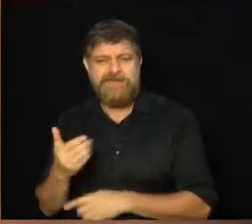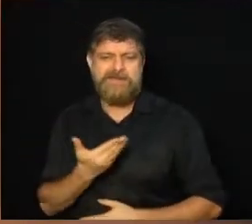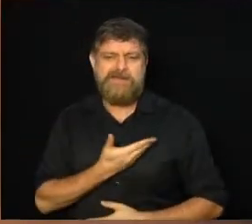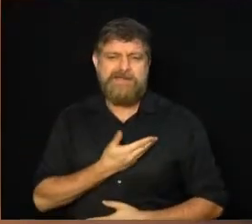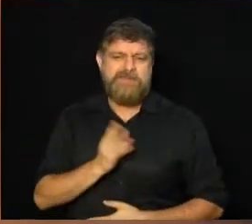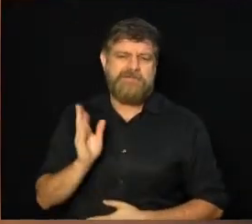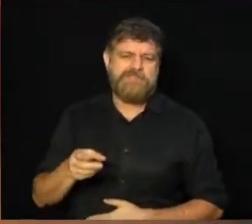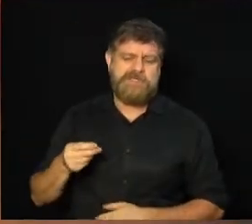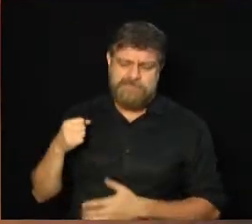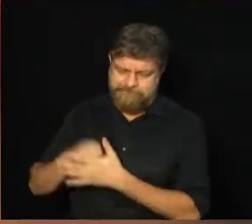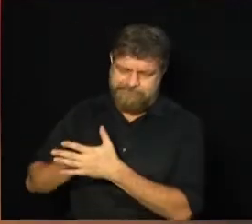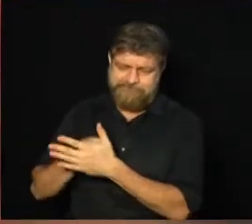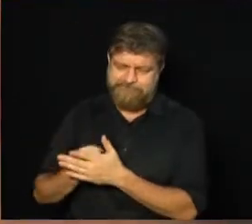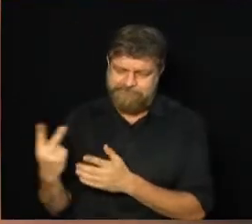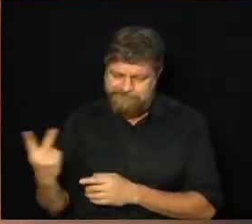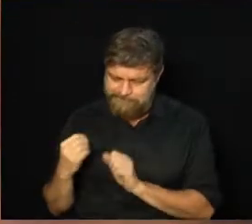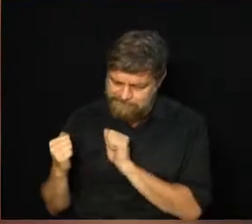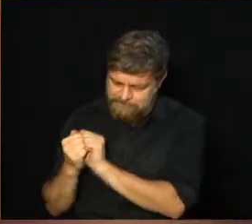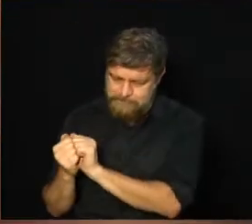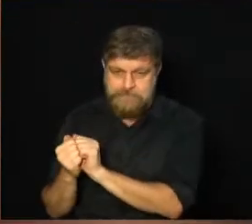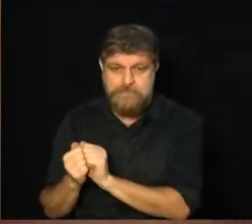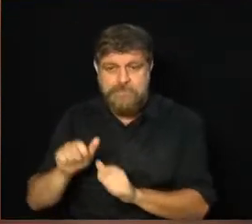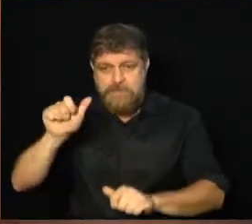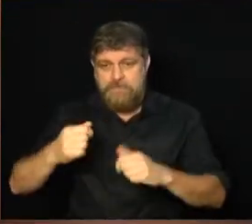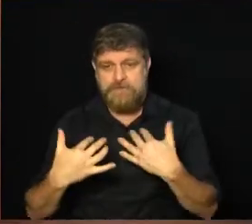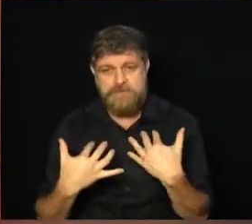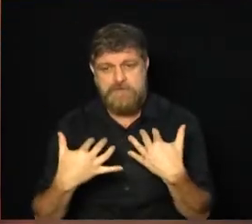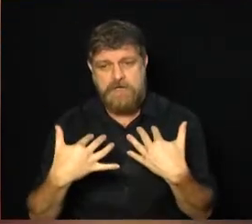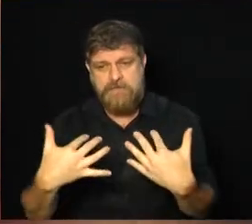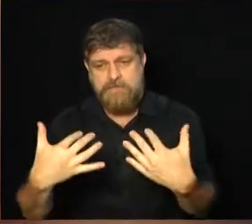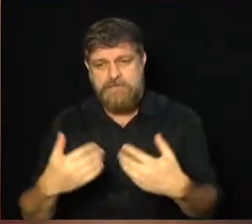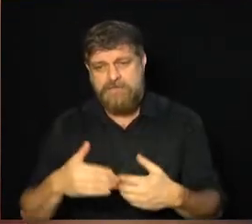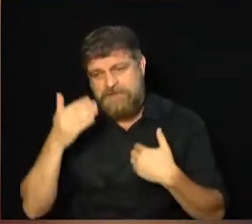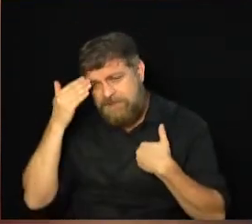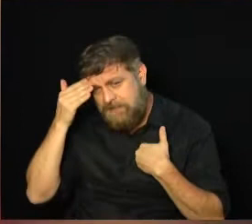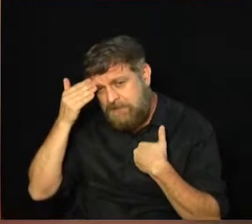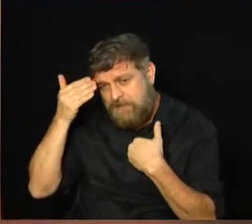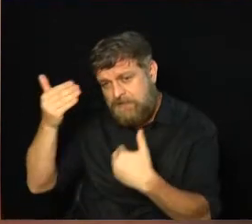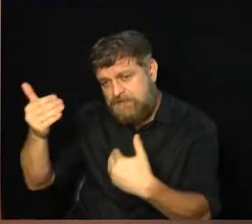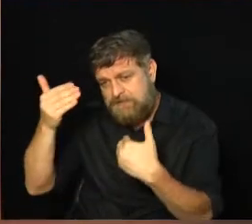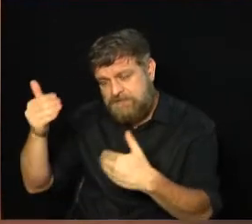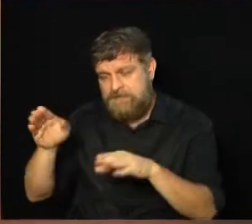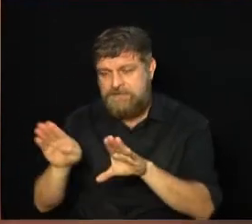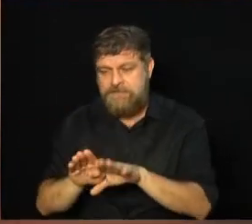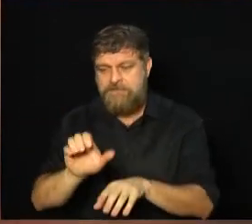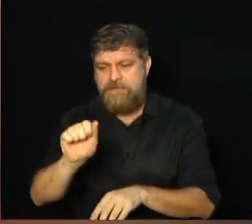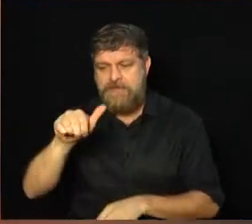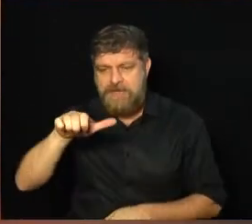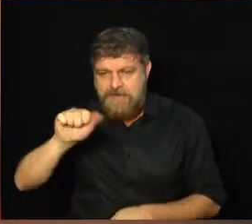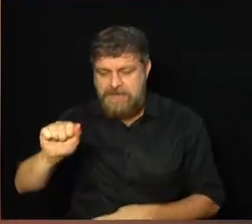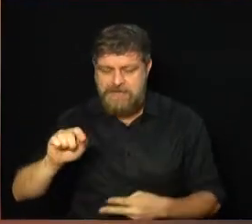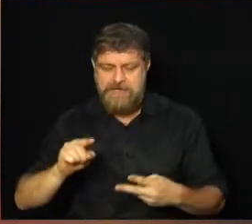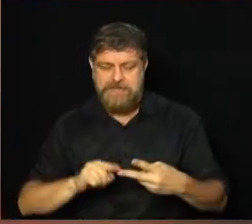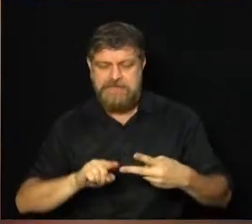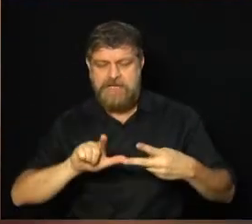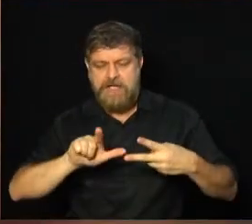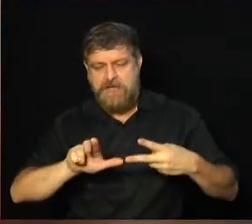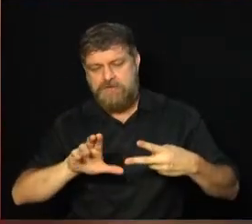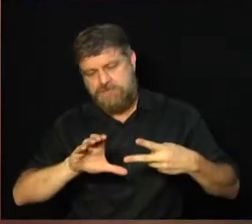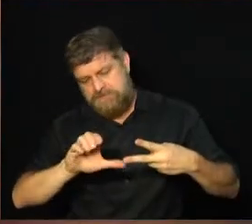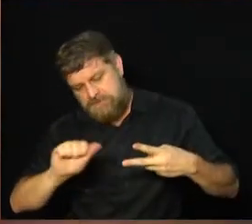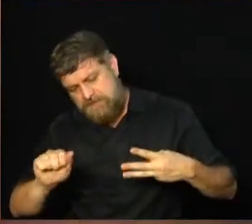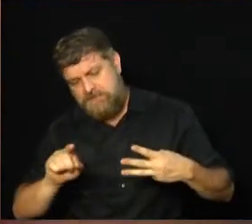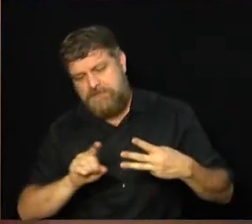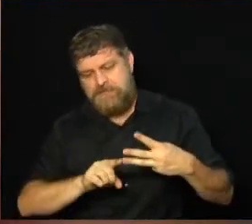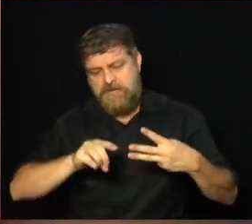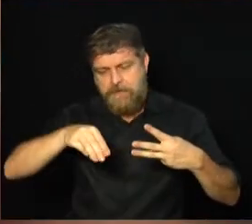lutas aqui. Quem esteve presente aqui é a Ana, que é da rede também, a Lucila, o Marcos